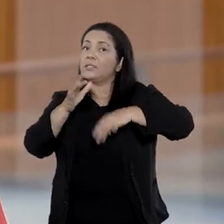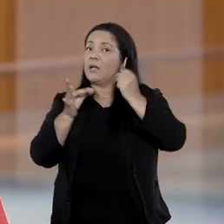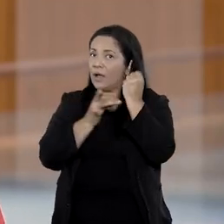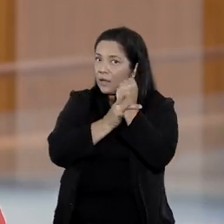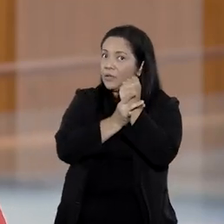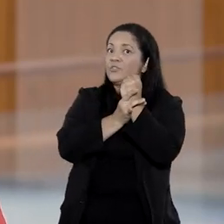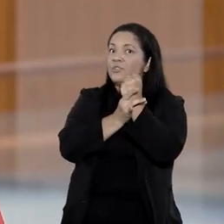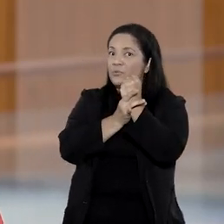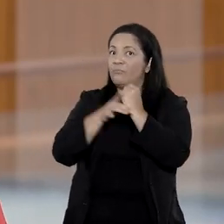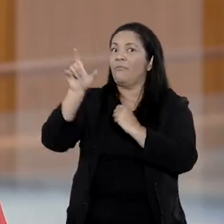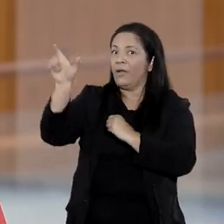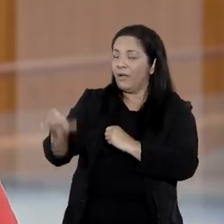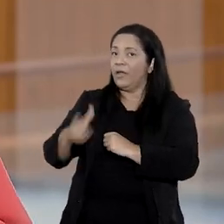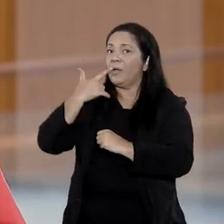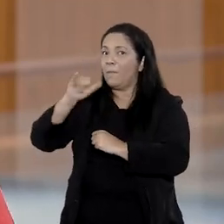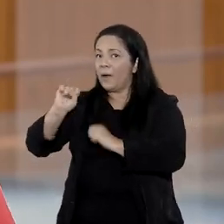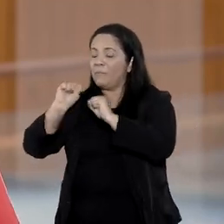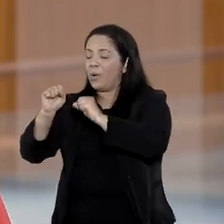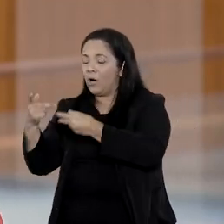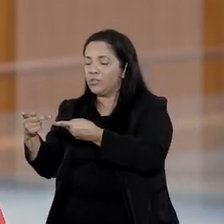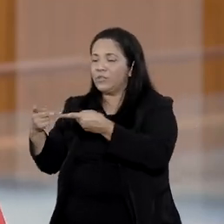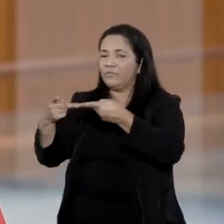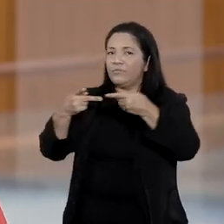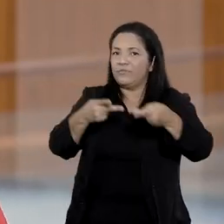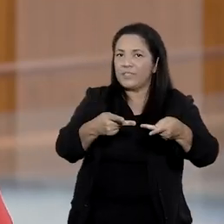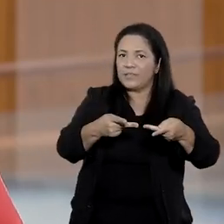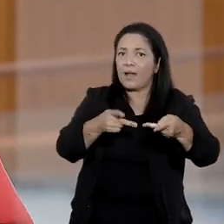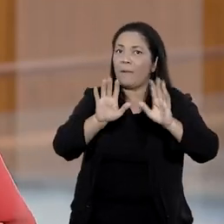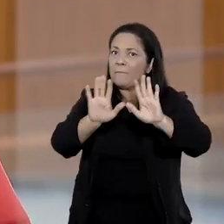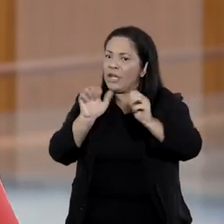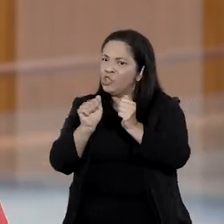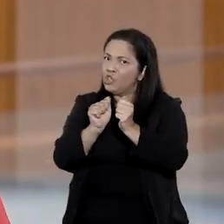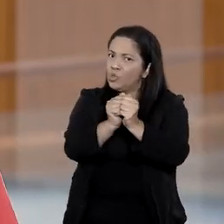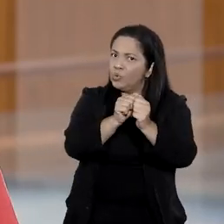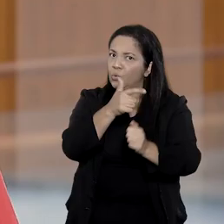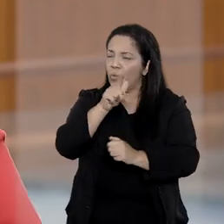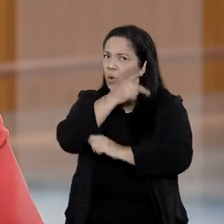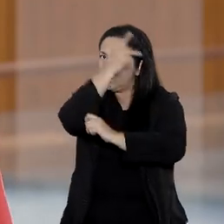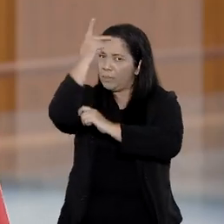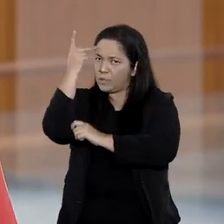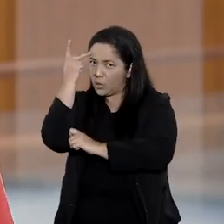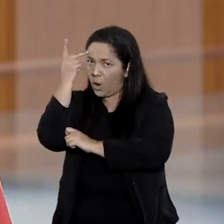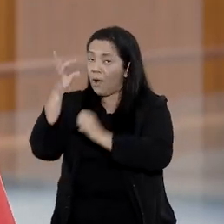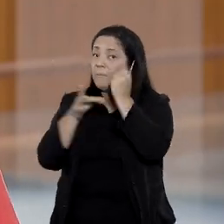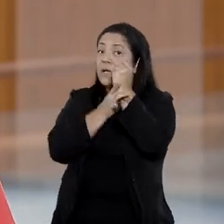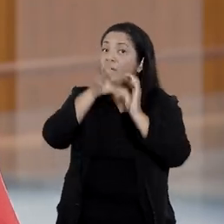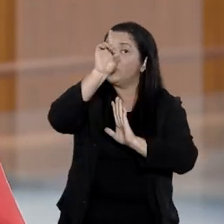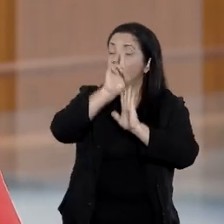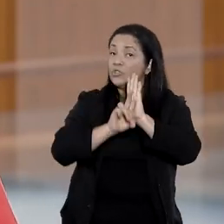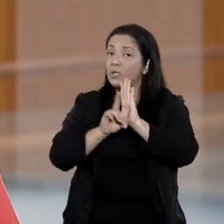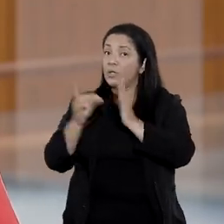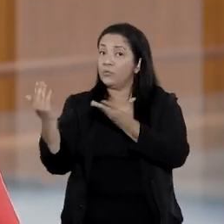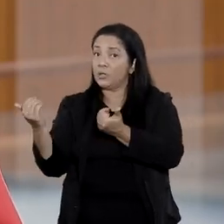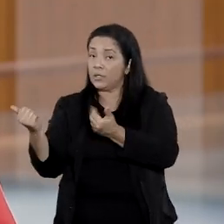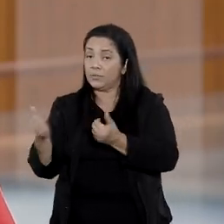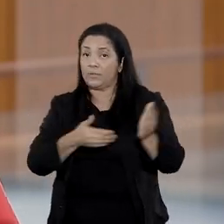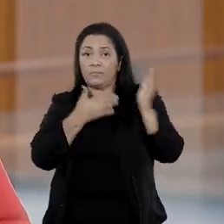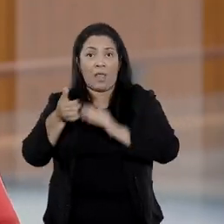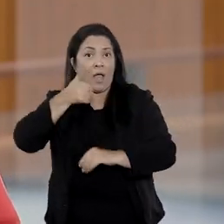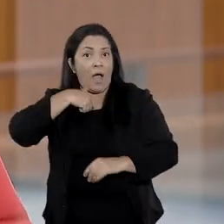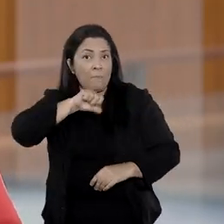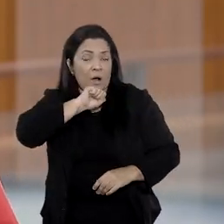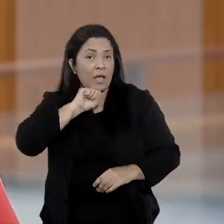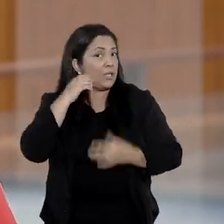direito de visitas assistidas com fundamento no princípio do melhor interesse da criança e do adolescente. A mãe recorreu. Ela